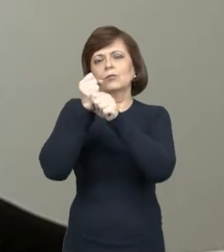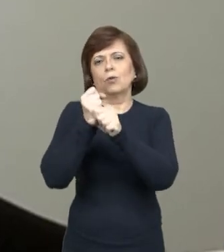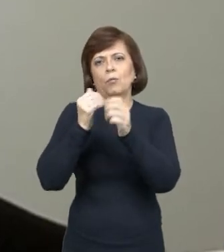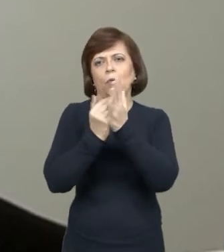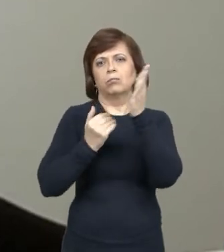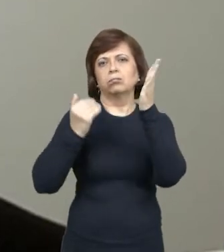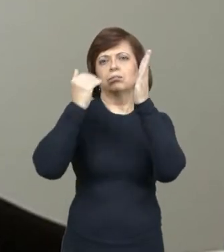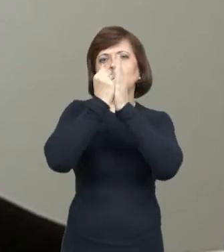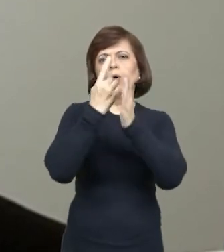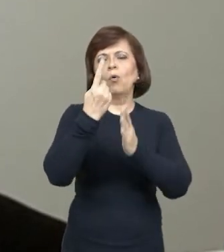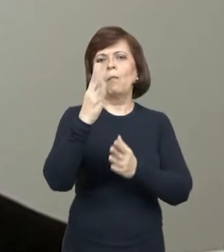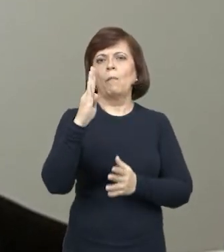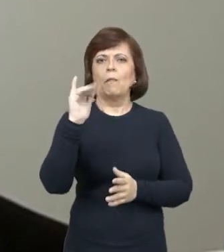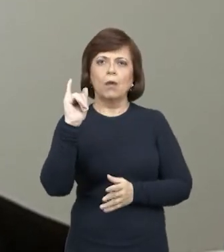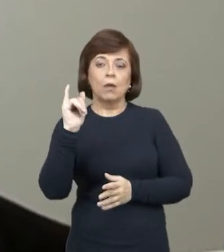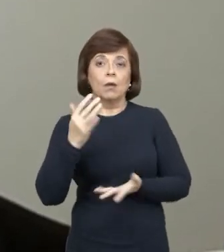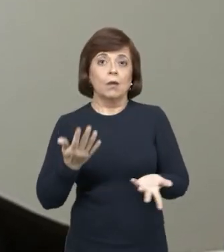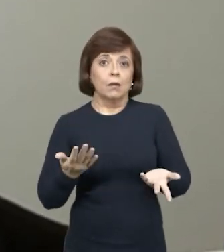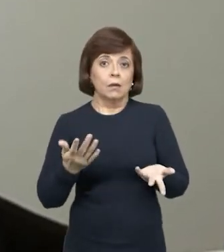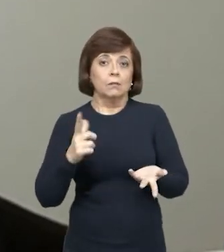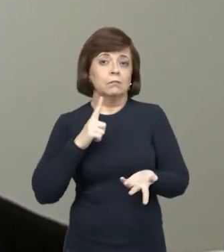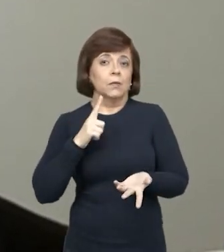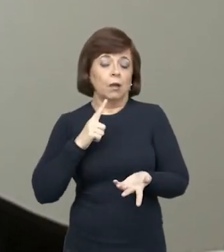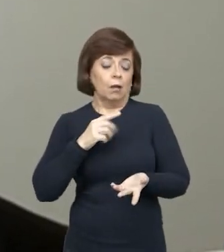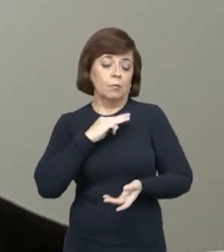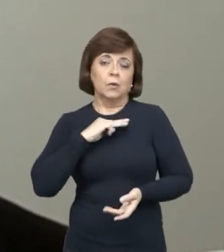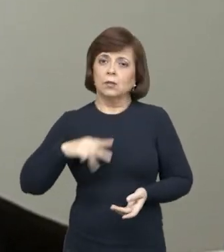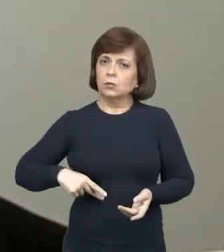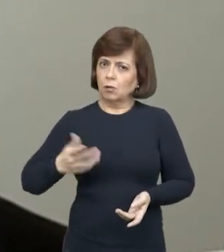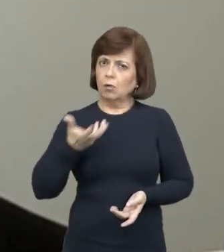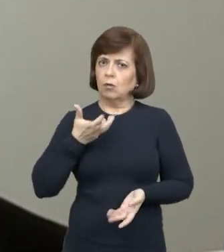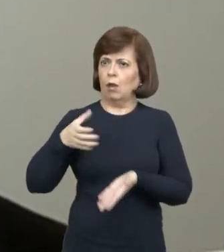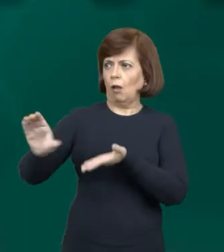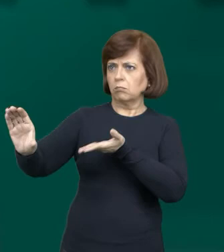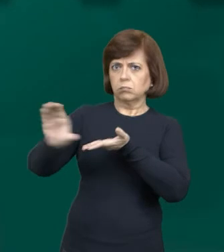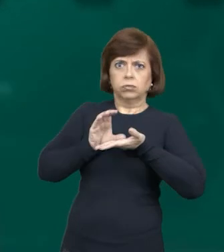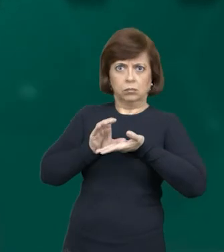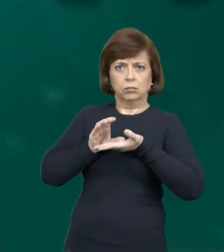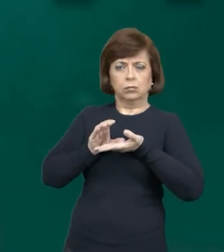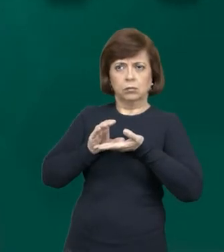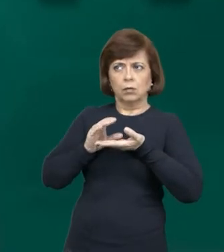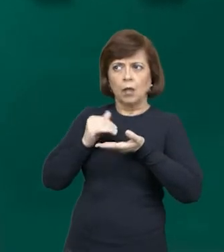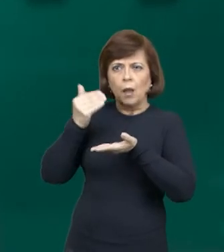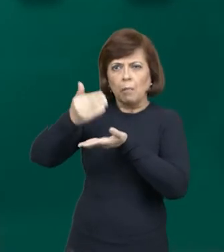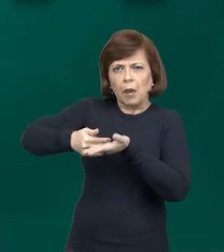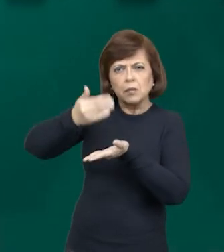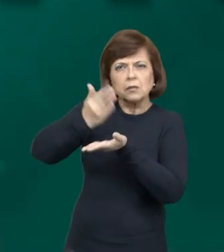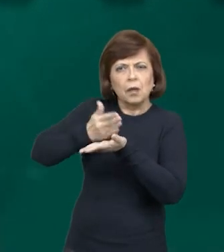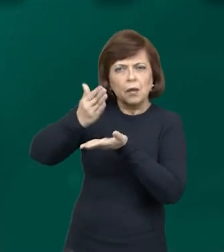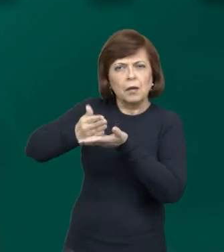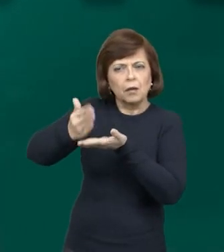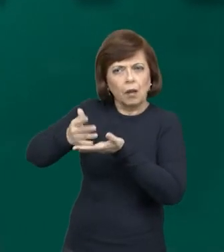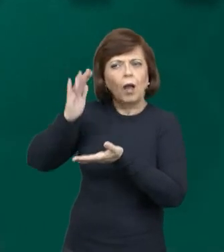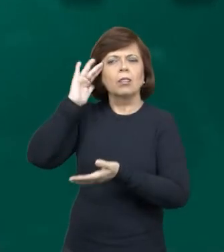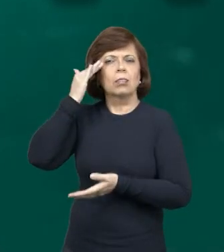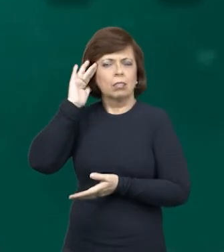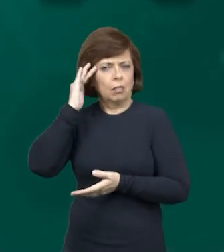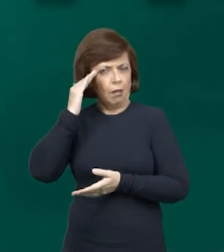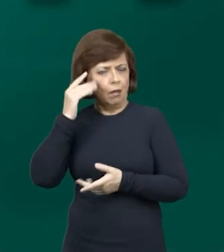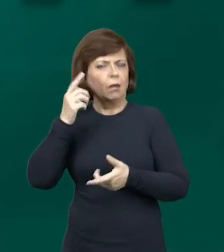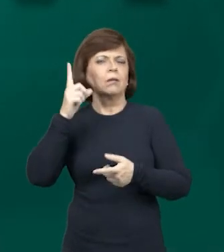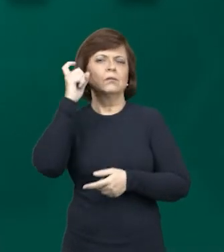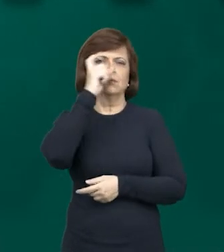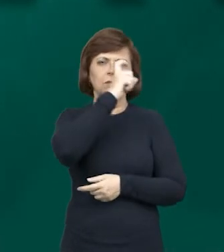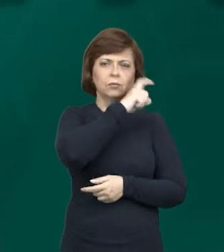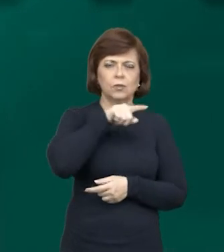superior a um bilhão de reais, que o Ministério Público espera resgatar, ainda que de forma progressiva, parcelada, compreendendo as dificuldades do